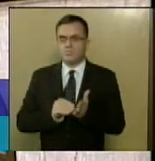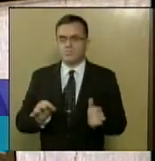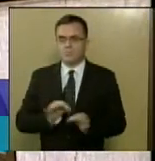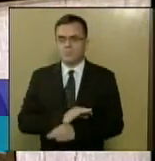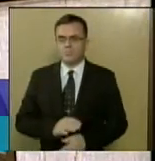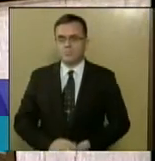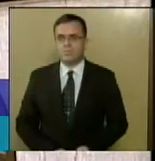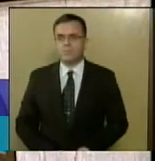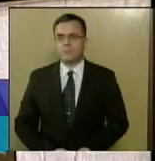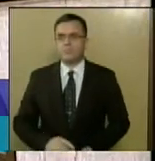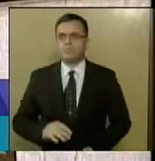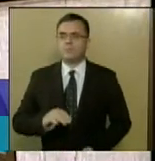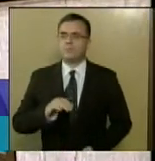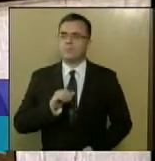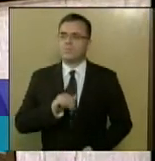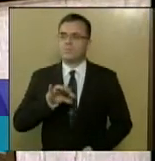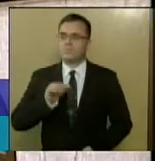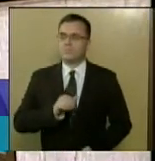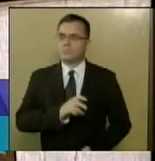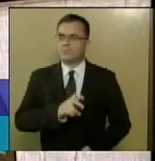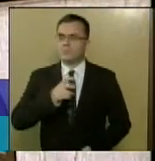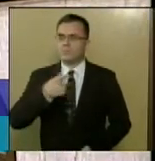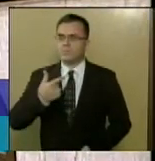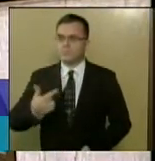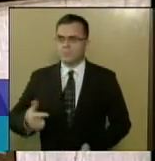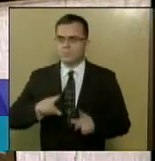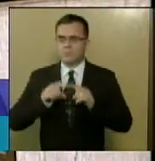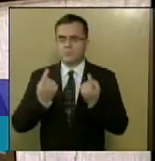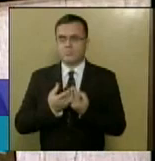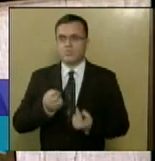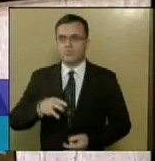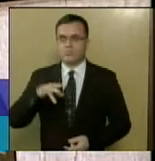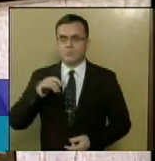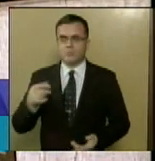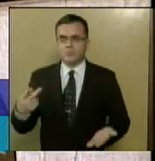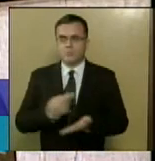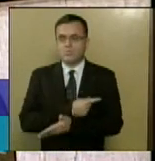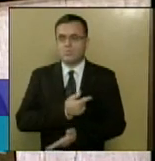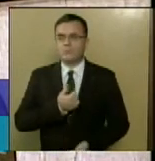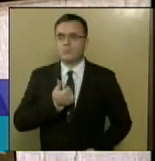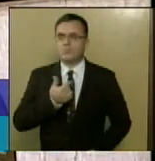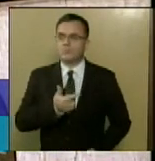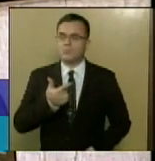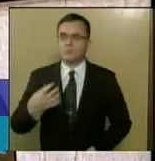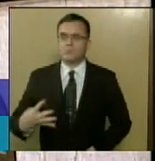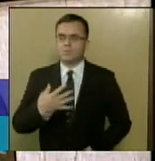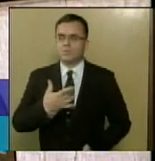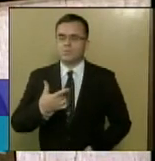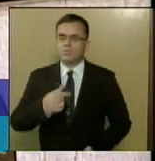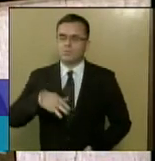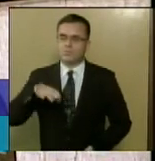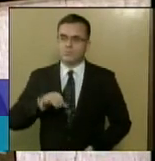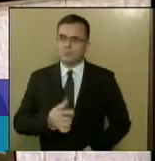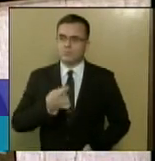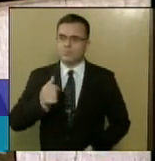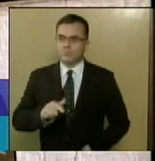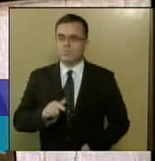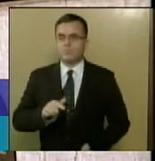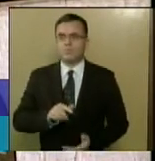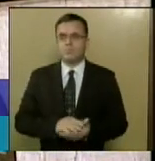Ata da 52ª Sessão Ordinária da Assembleia Legislativa do Estado de Sergipe, realizada no dia 24 de maio de 2017.